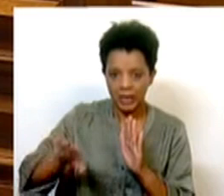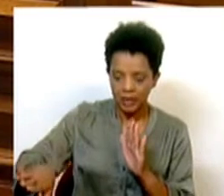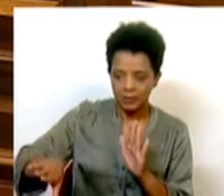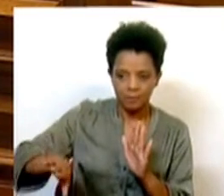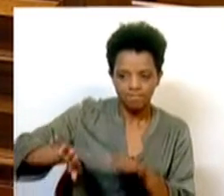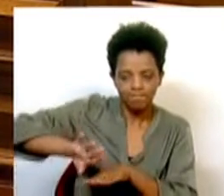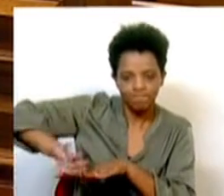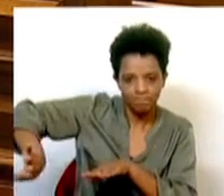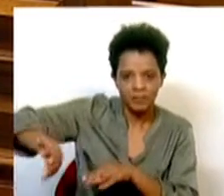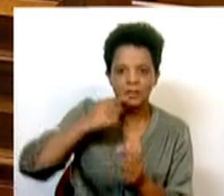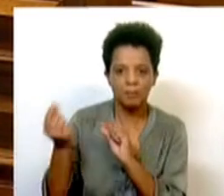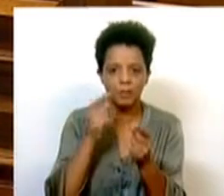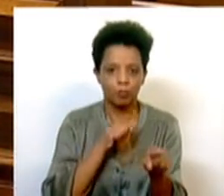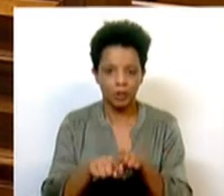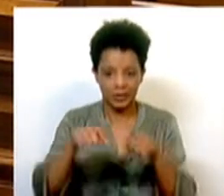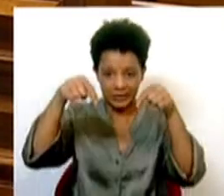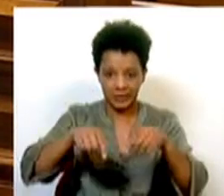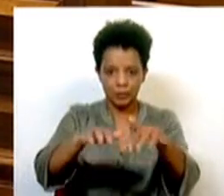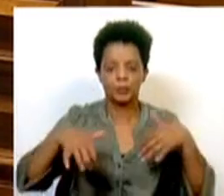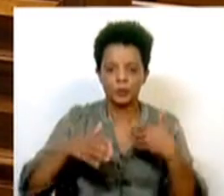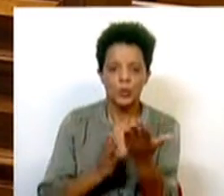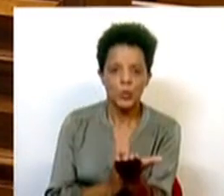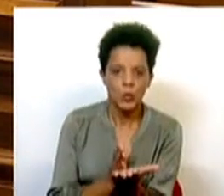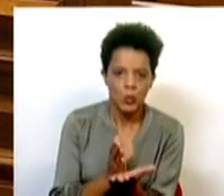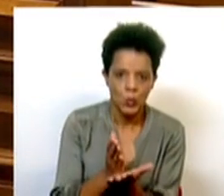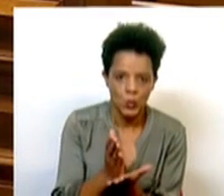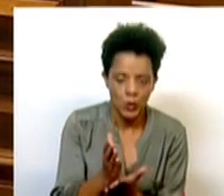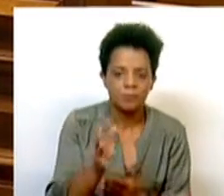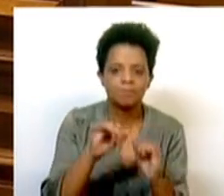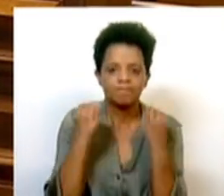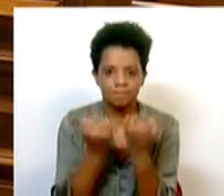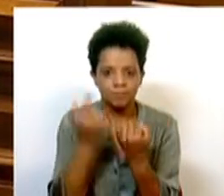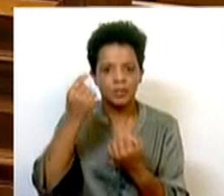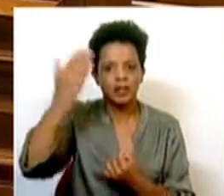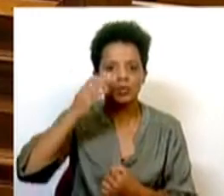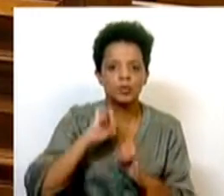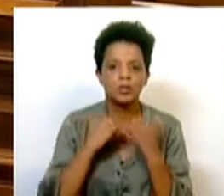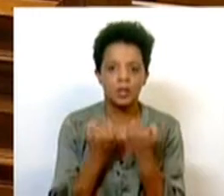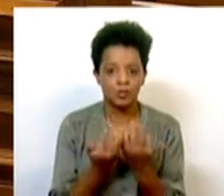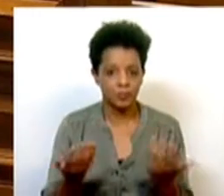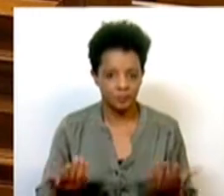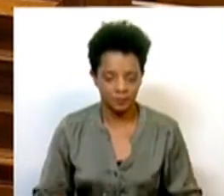centralidade do debate político nesta casa e avançando no Estado social e nos direitos sociais?